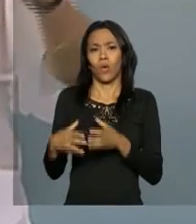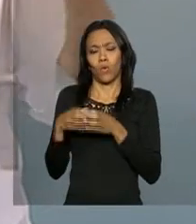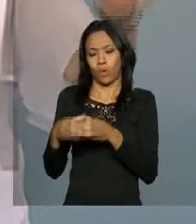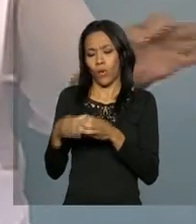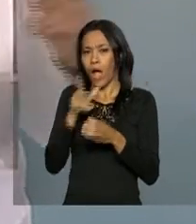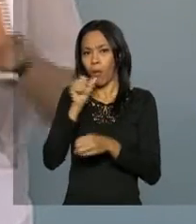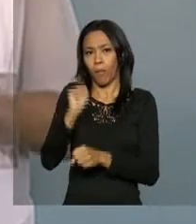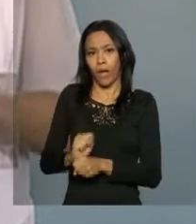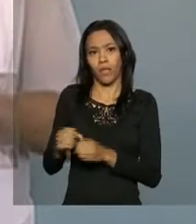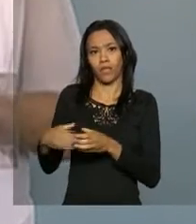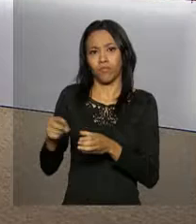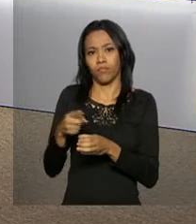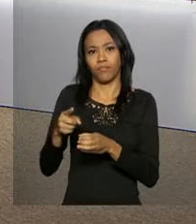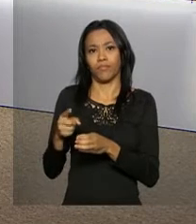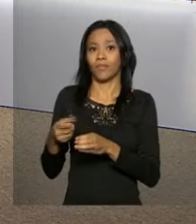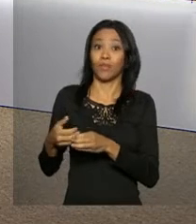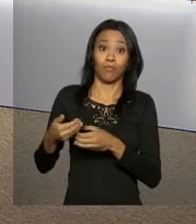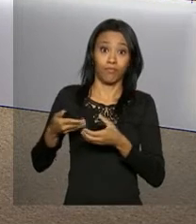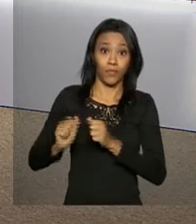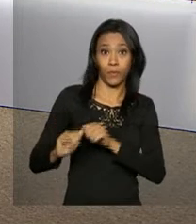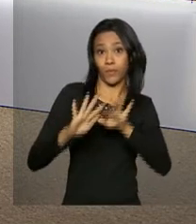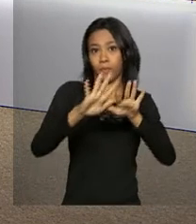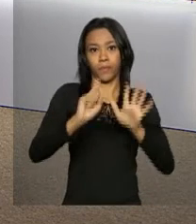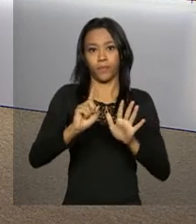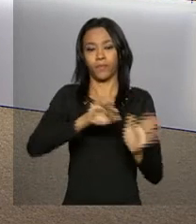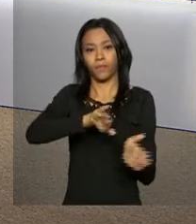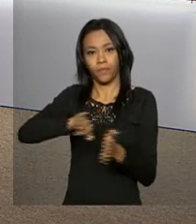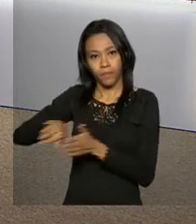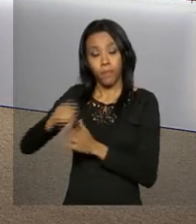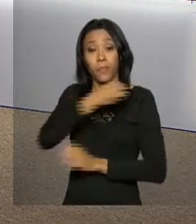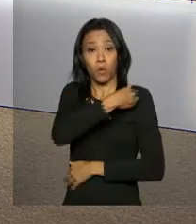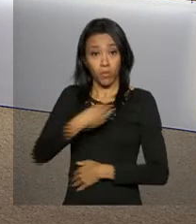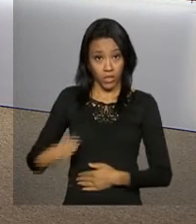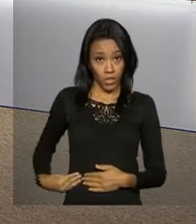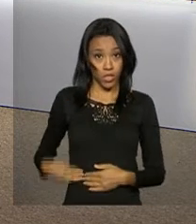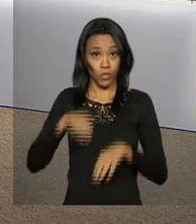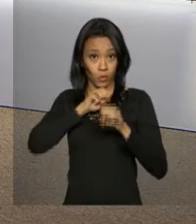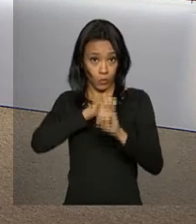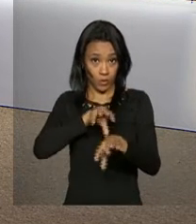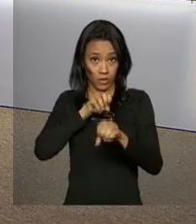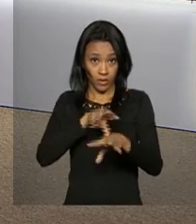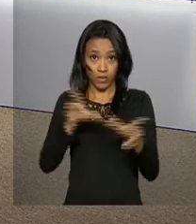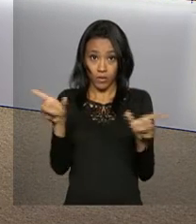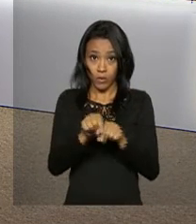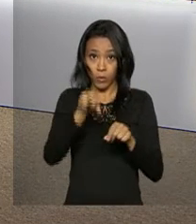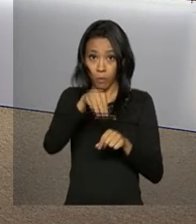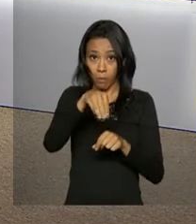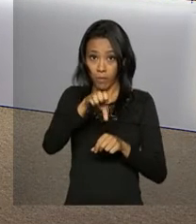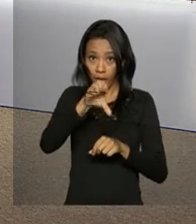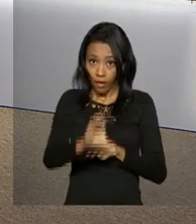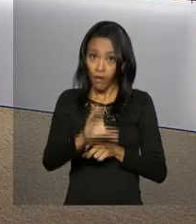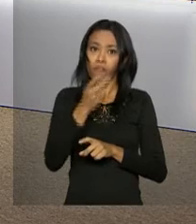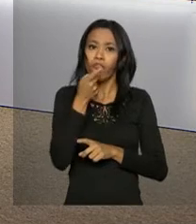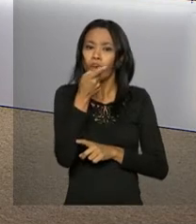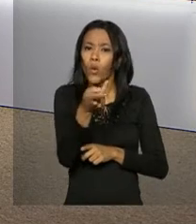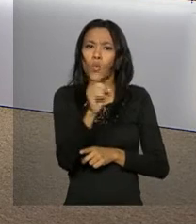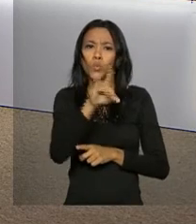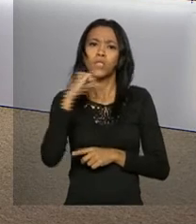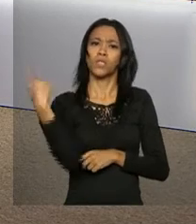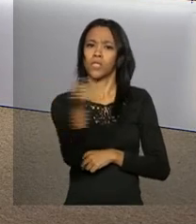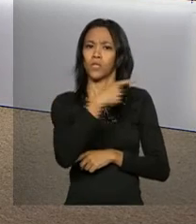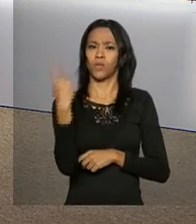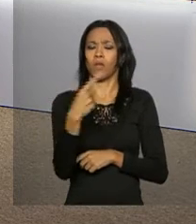mosquito nascer. O ministro da Educação, Aloysio Mercadante, abriu o Dia Nacional de Mobilização da